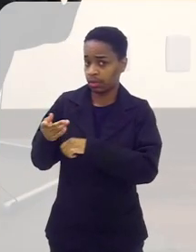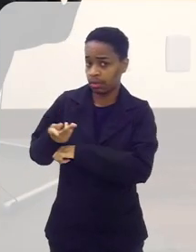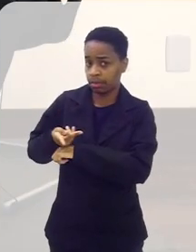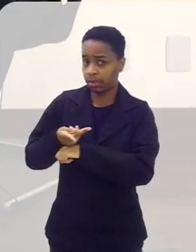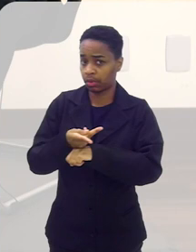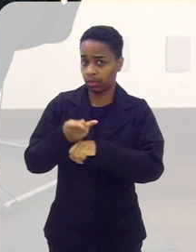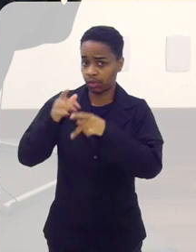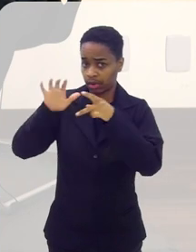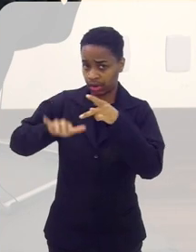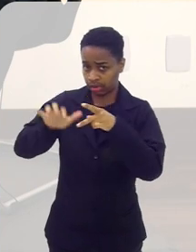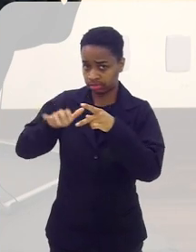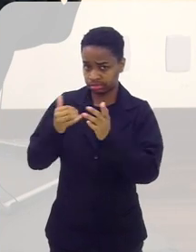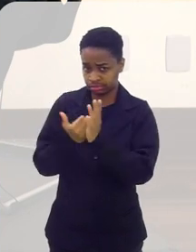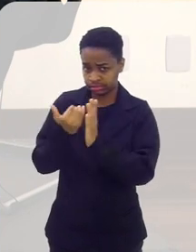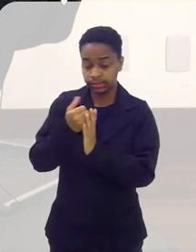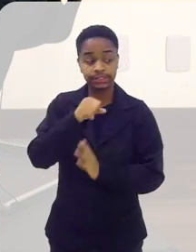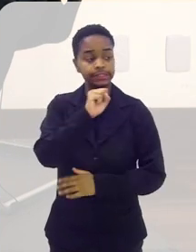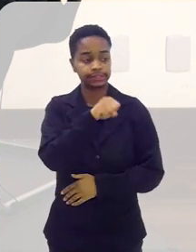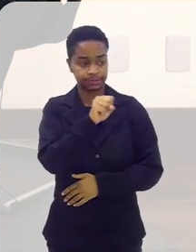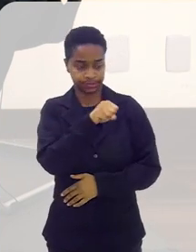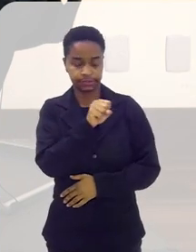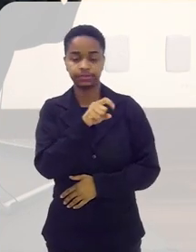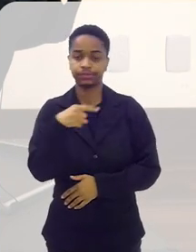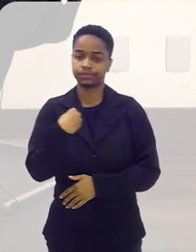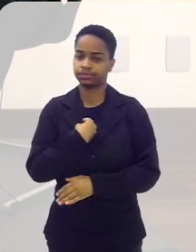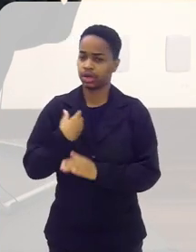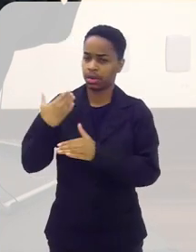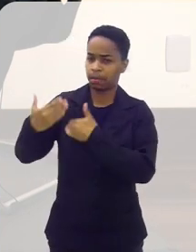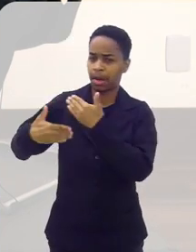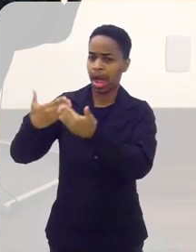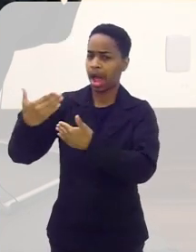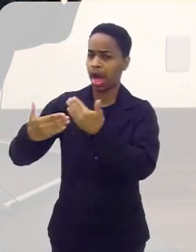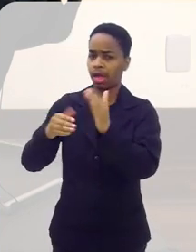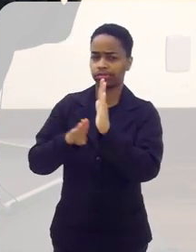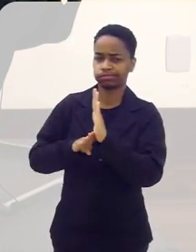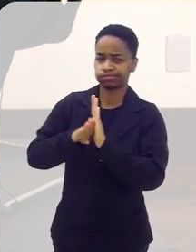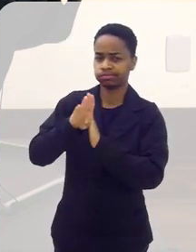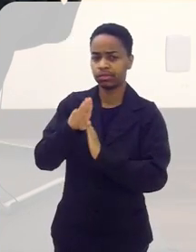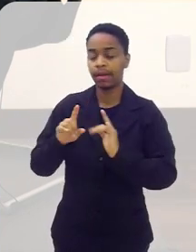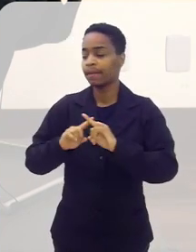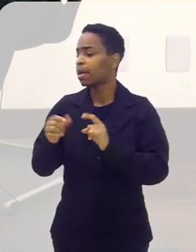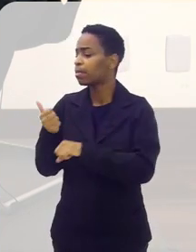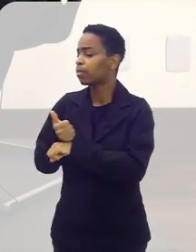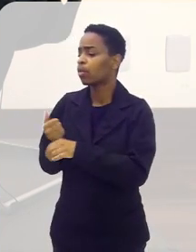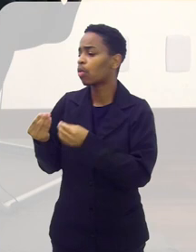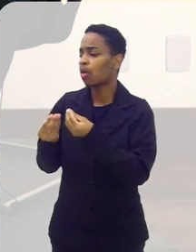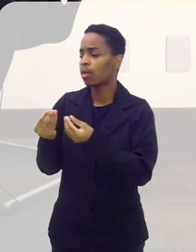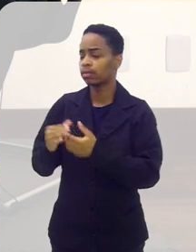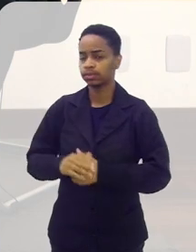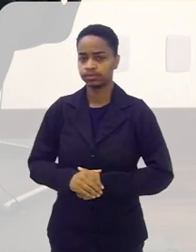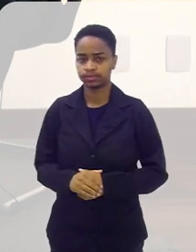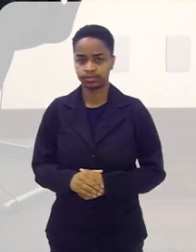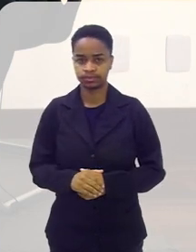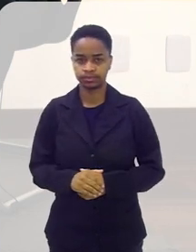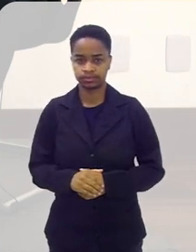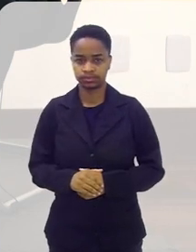de game é grande? Sim. Estamos crescendo exponencialmente. E profissionalmente falando?